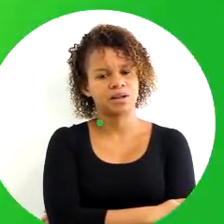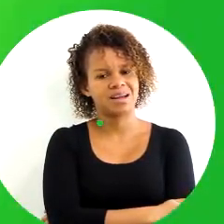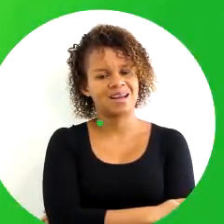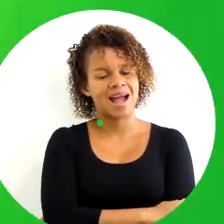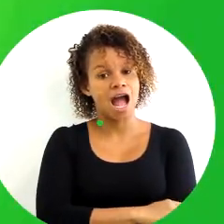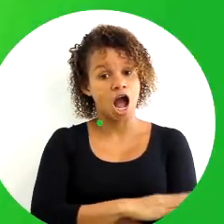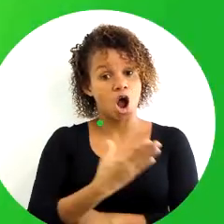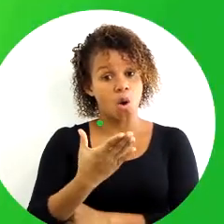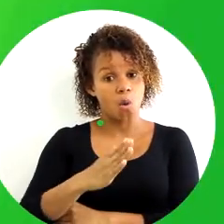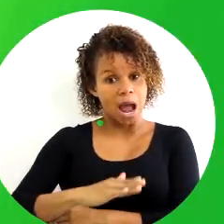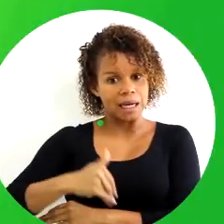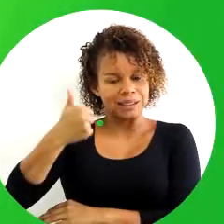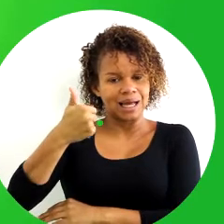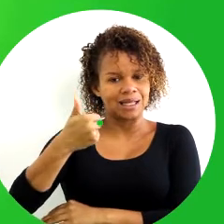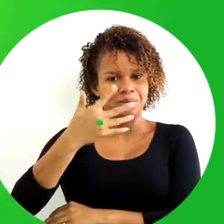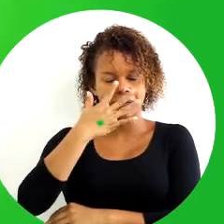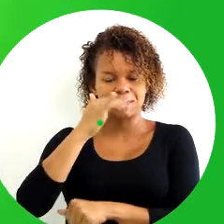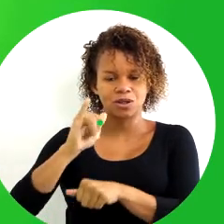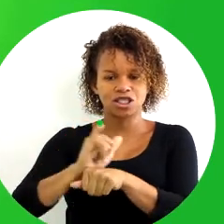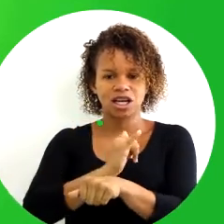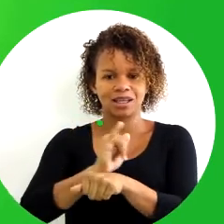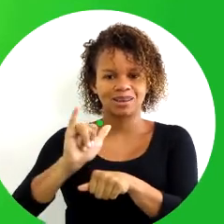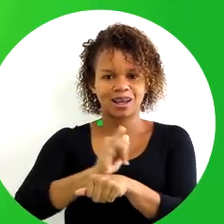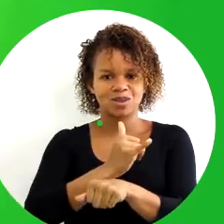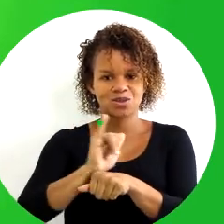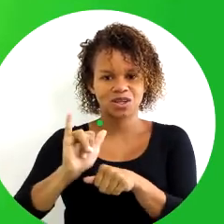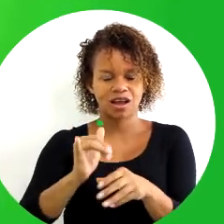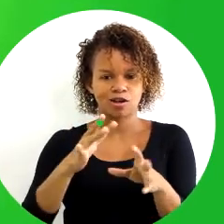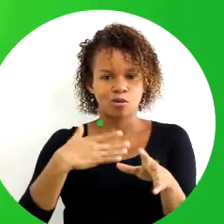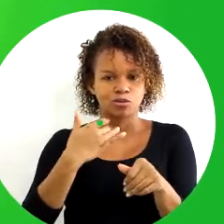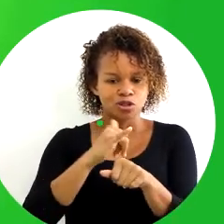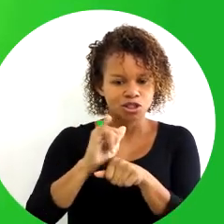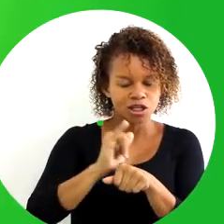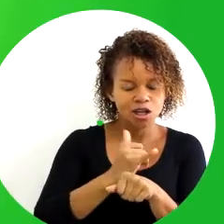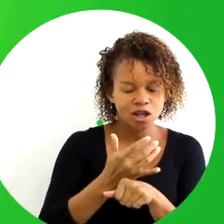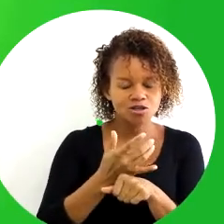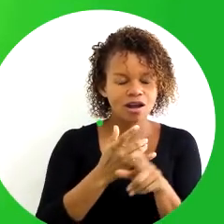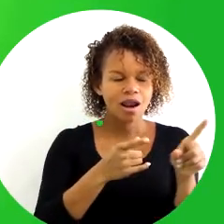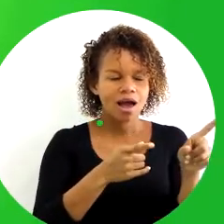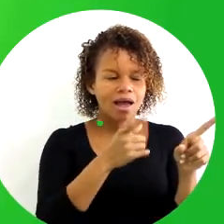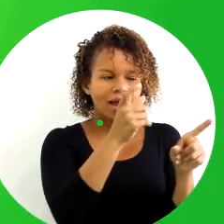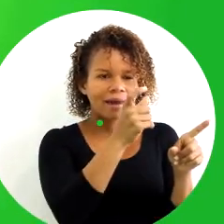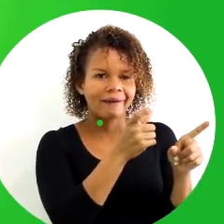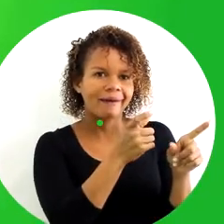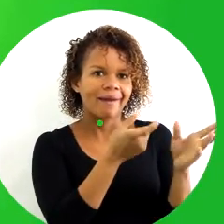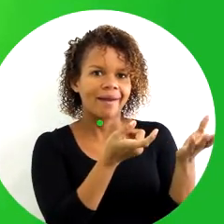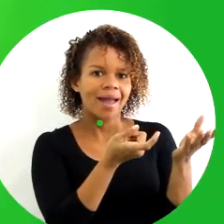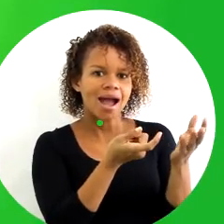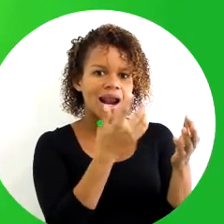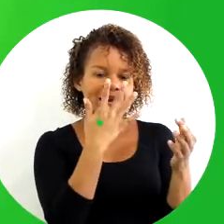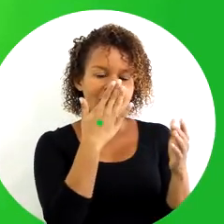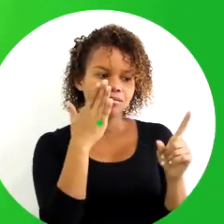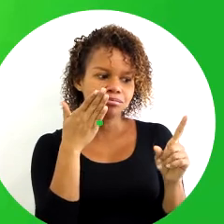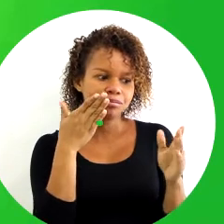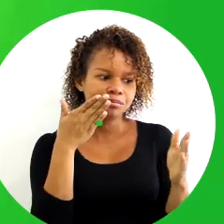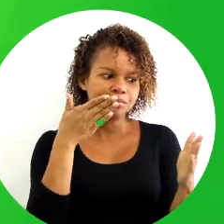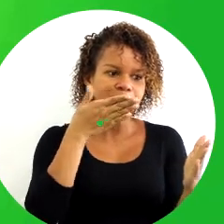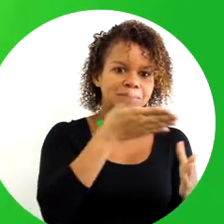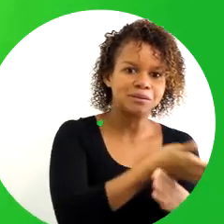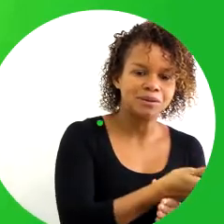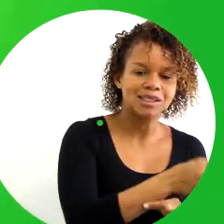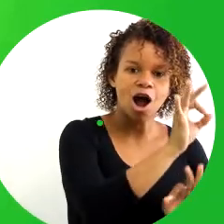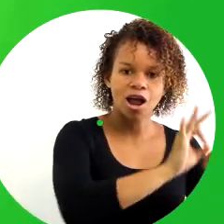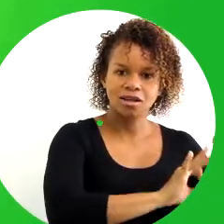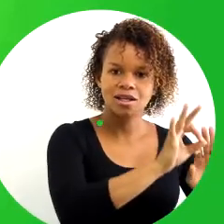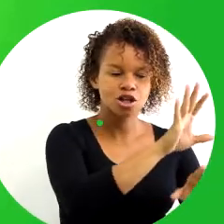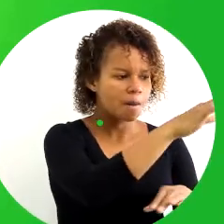A qualidade precisa ser uma estratégia. E como estratégia, ela é aquela que permite à organização